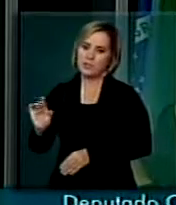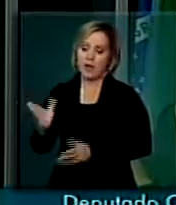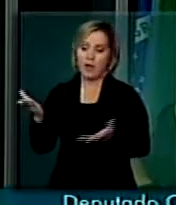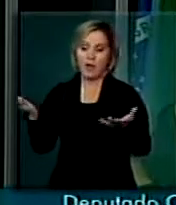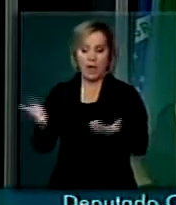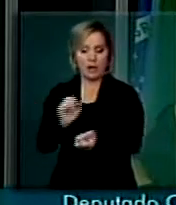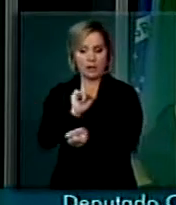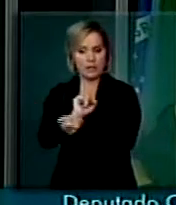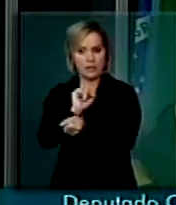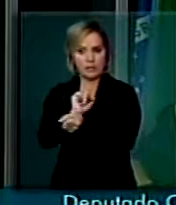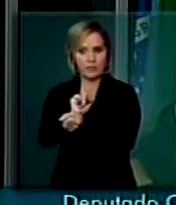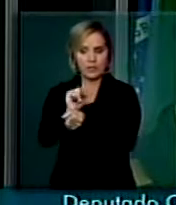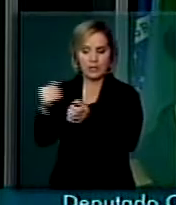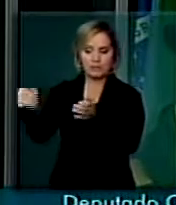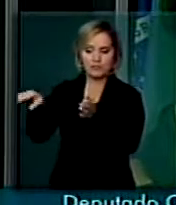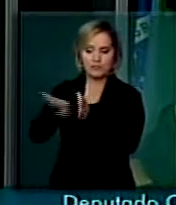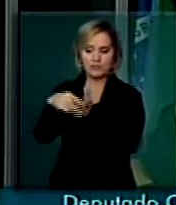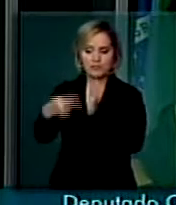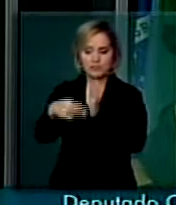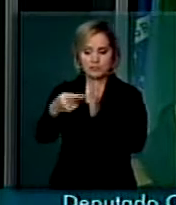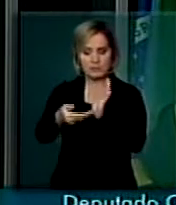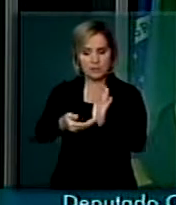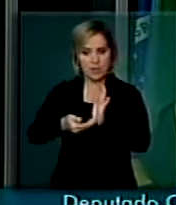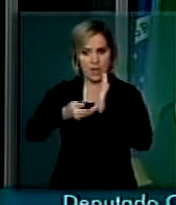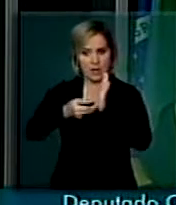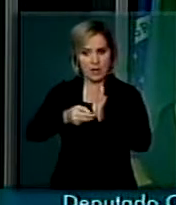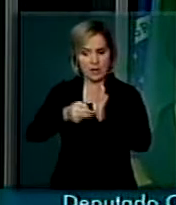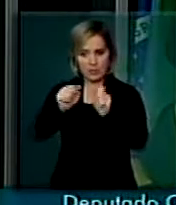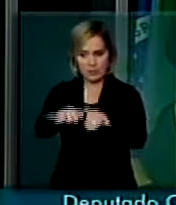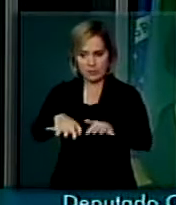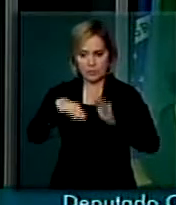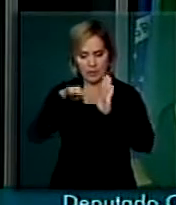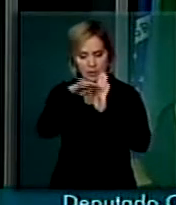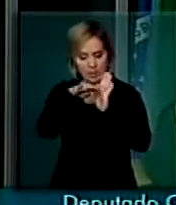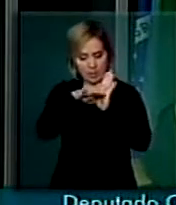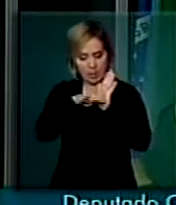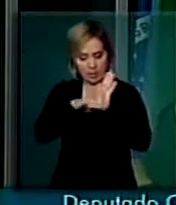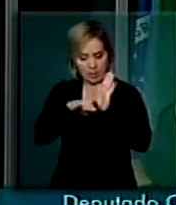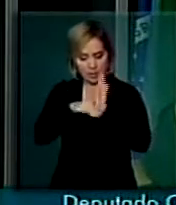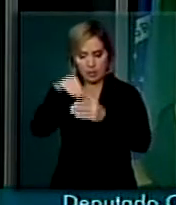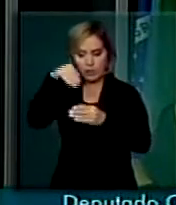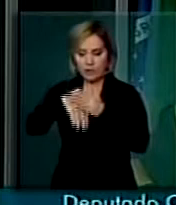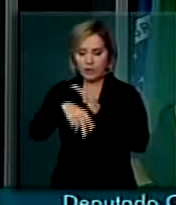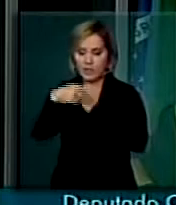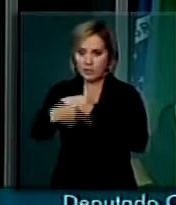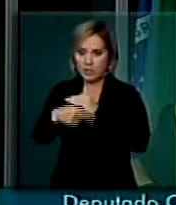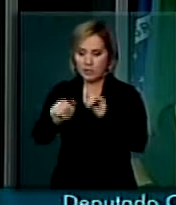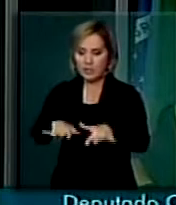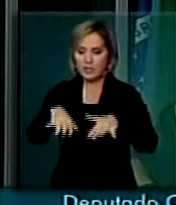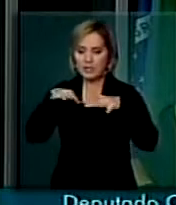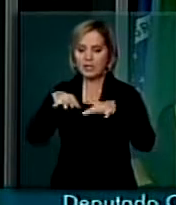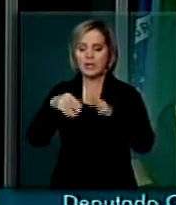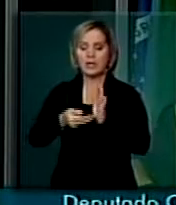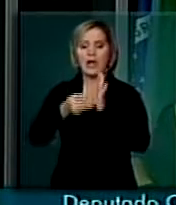salarial com os bombeiros e policiais militares de Brasília. Os policiais militares e bombeiros do Brasil